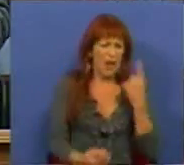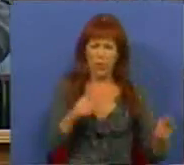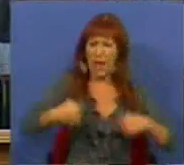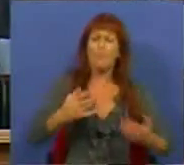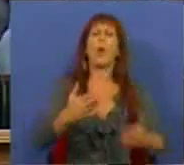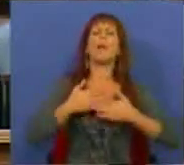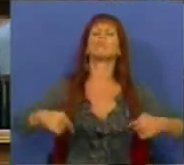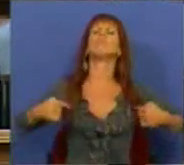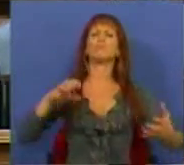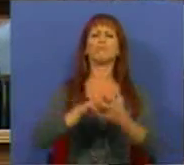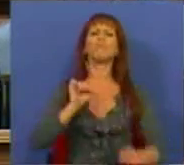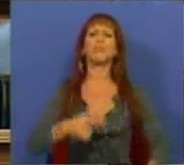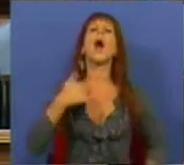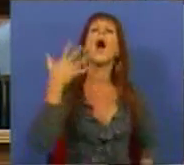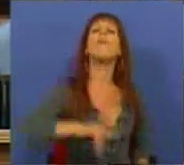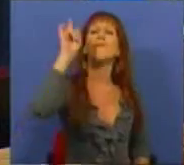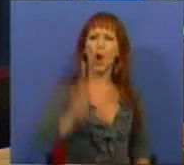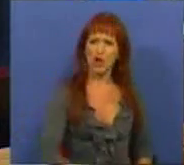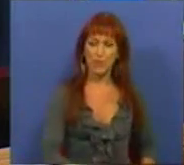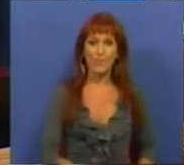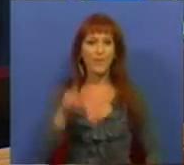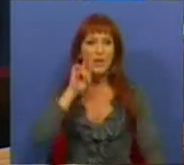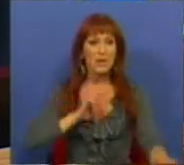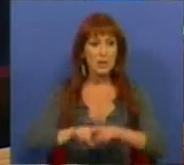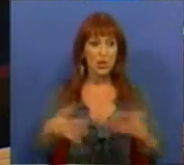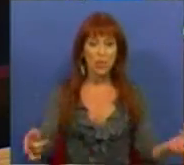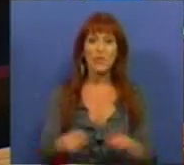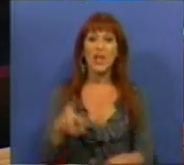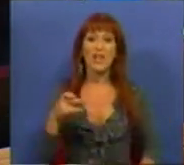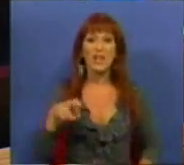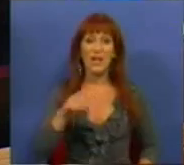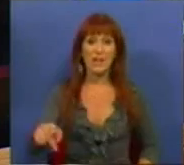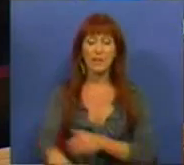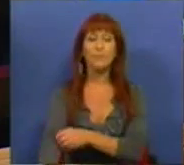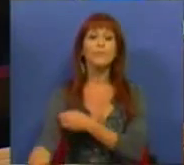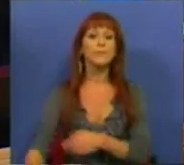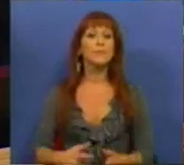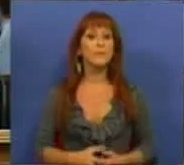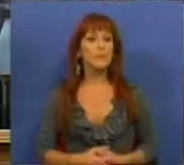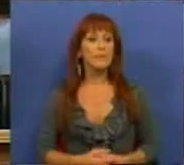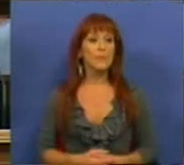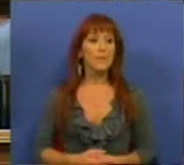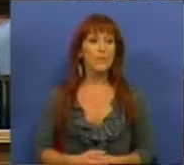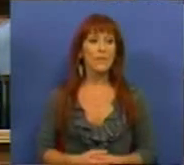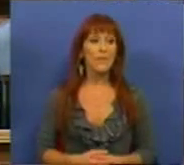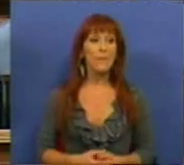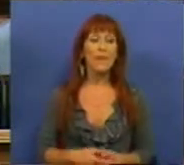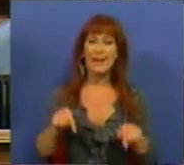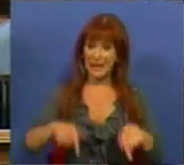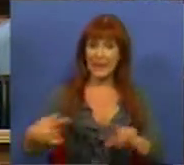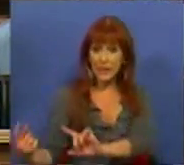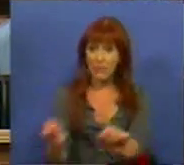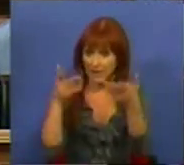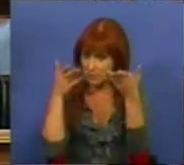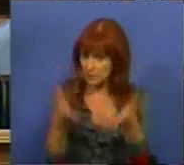dá a si próprio a simbologia que pretende. Sra. Deputada Teresa Moraes, neste